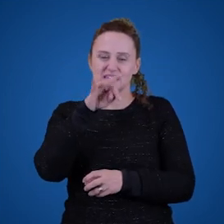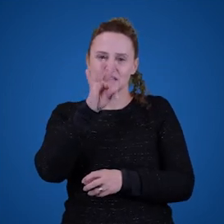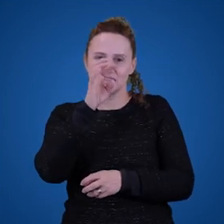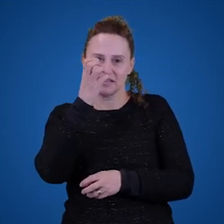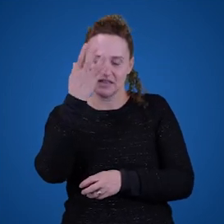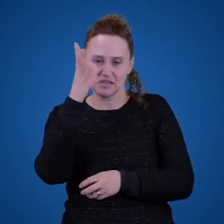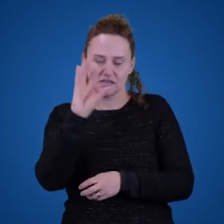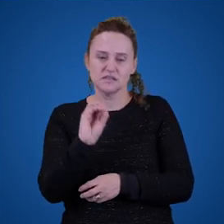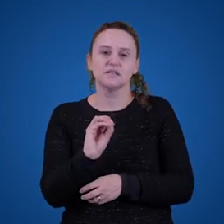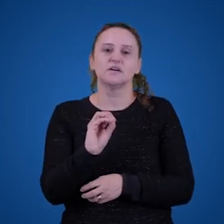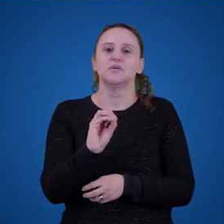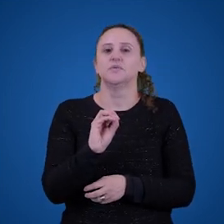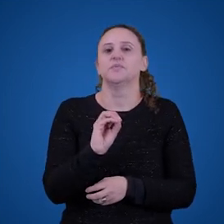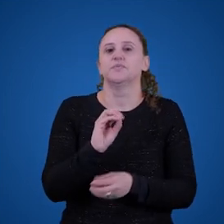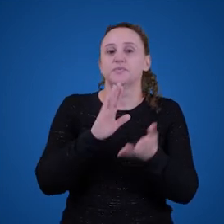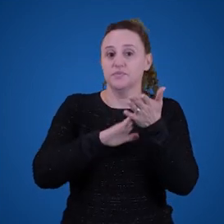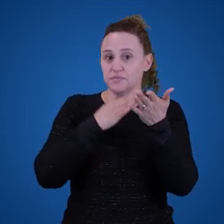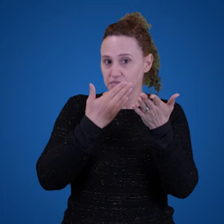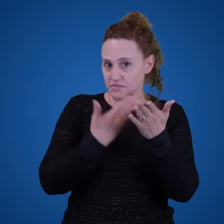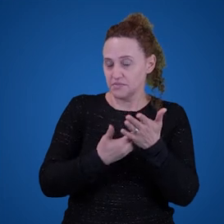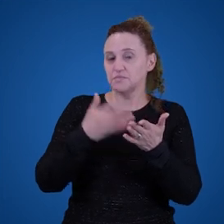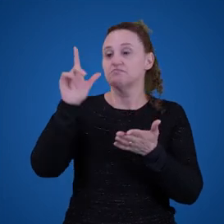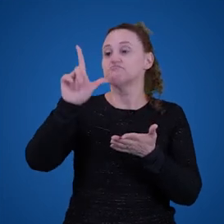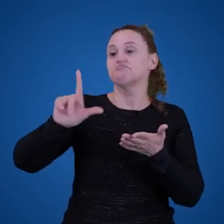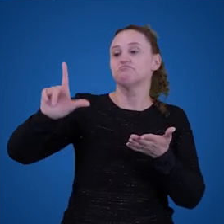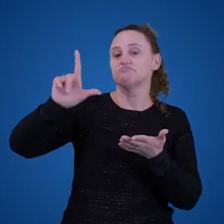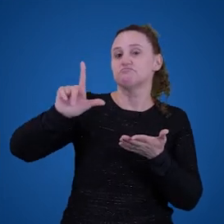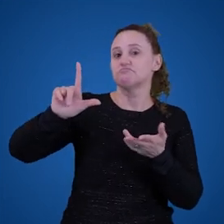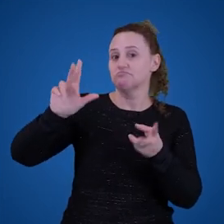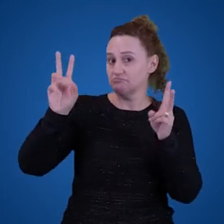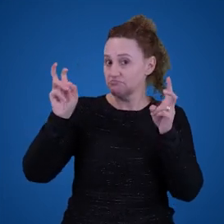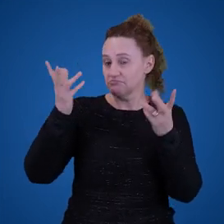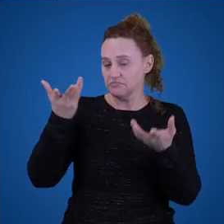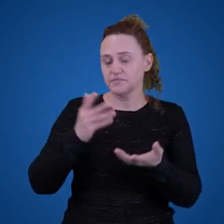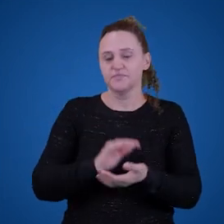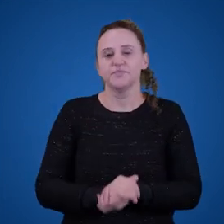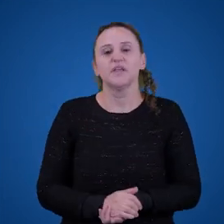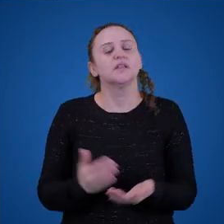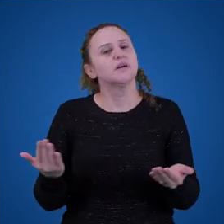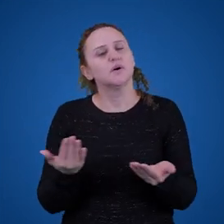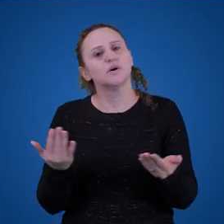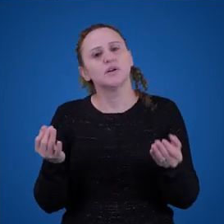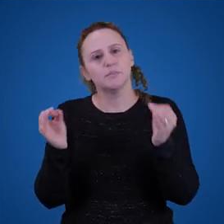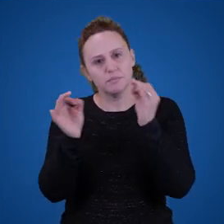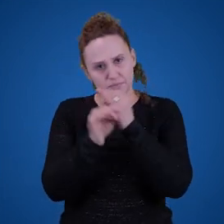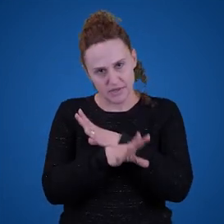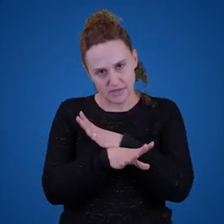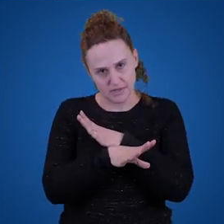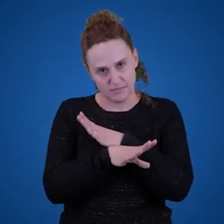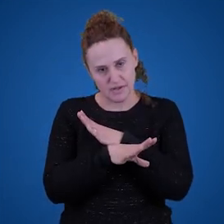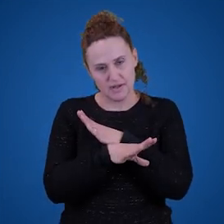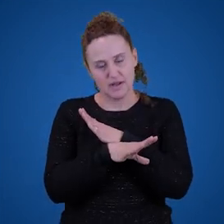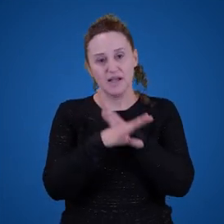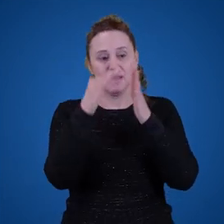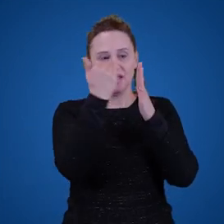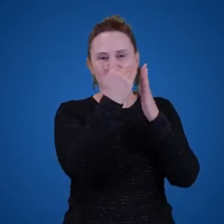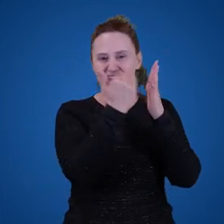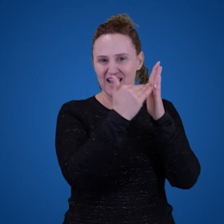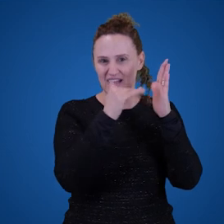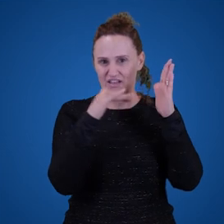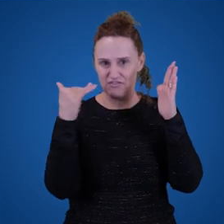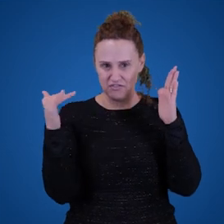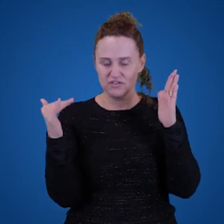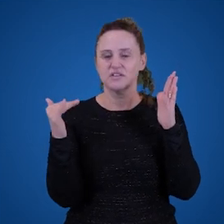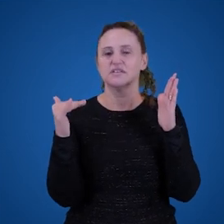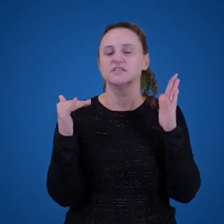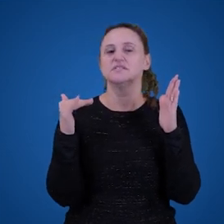que todos leiam. Então, para finalizar, aqui está a minha referência bibliográfica, mas um ponto interessante